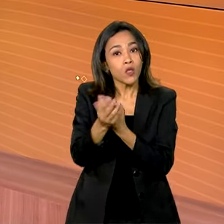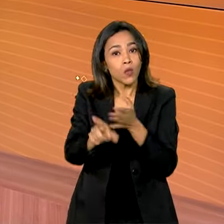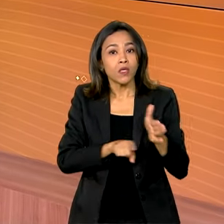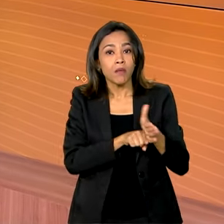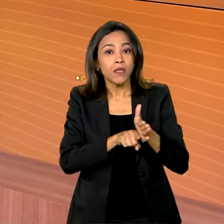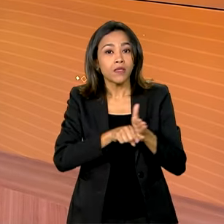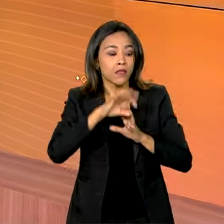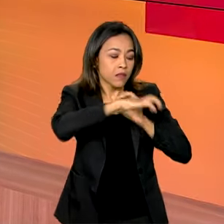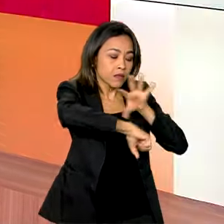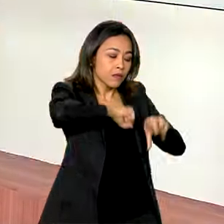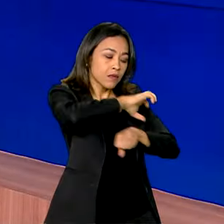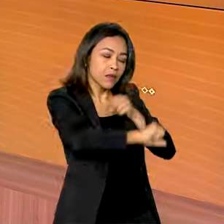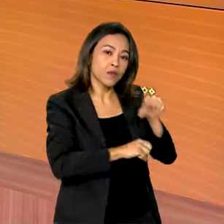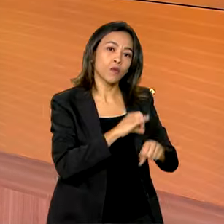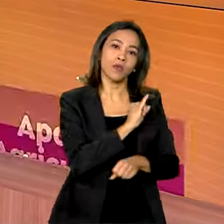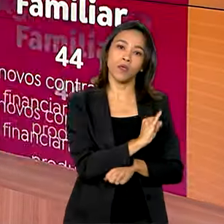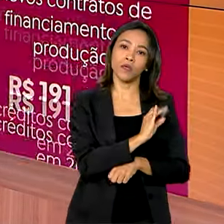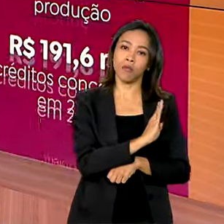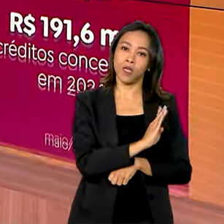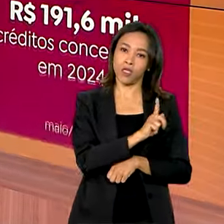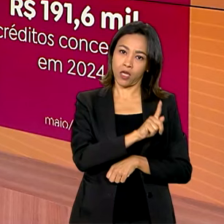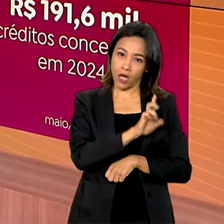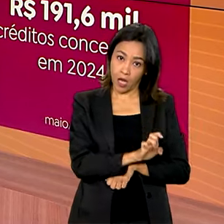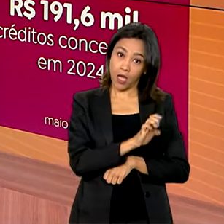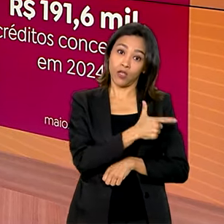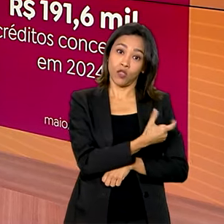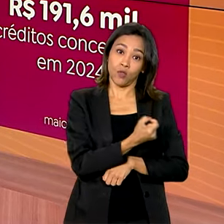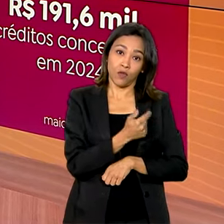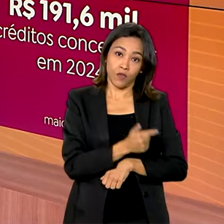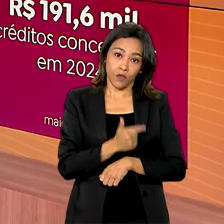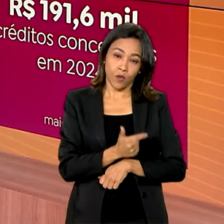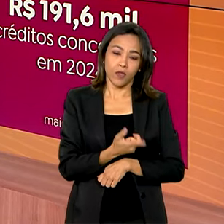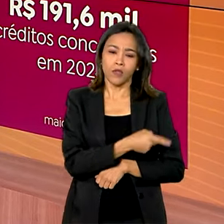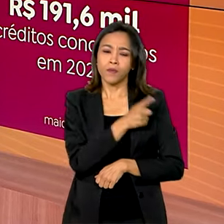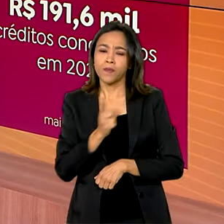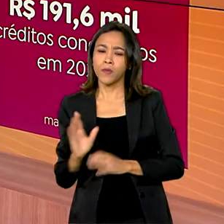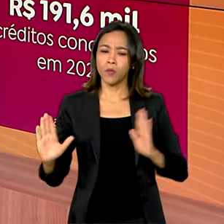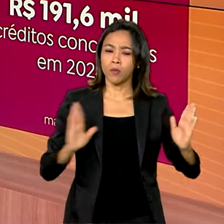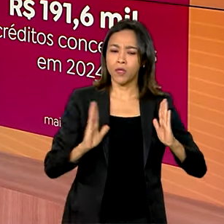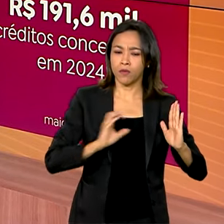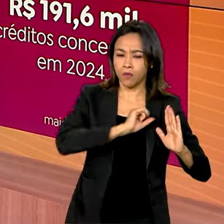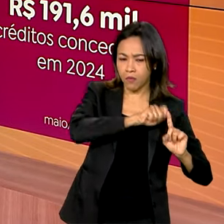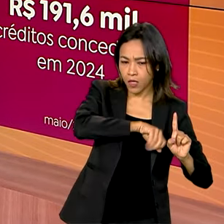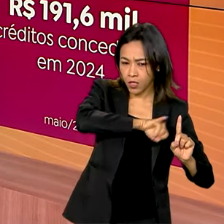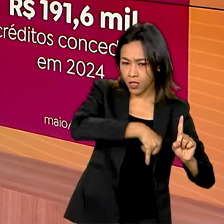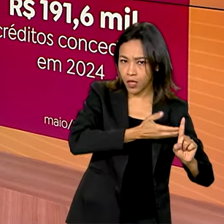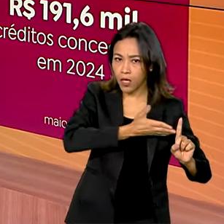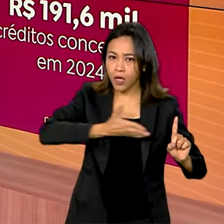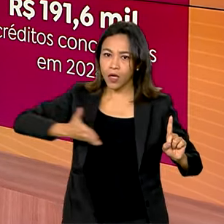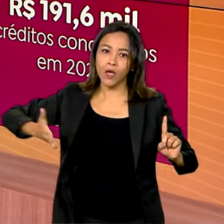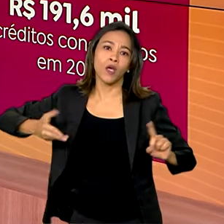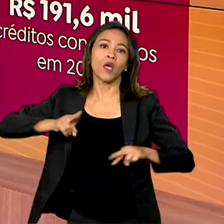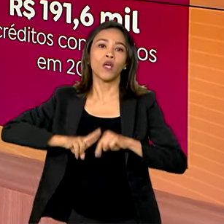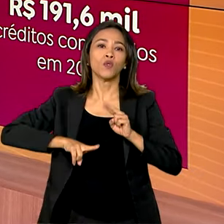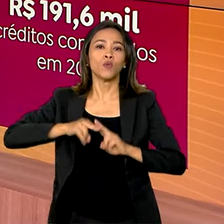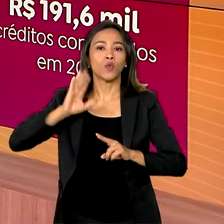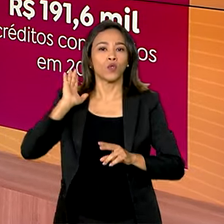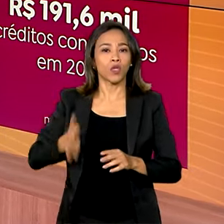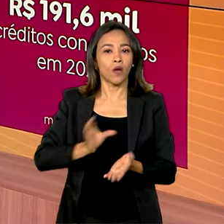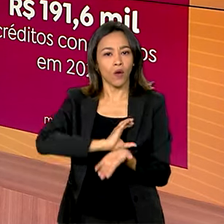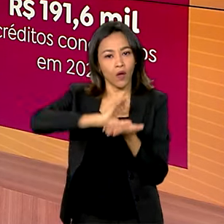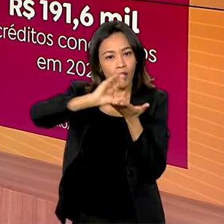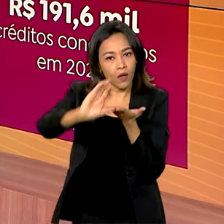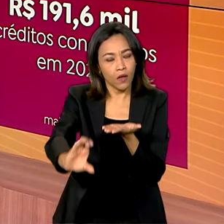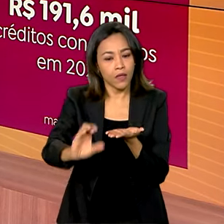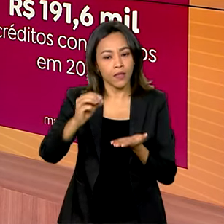de 2022. Vamos ver, então, as ações federais. Entre janeiro e junho deste ano, o governo federal já transferiu mais de